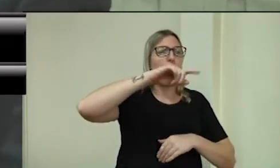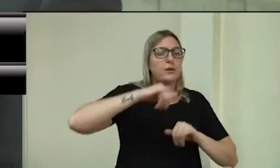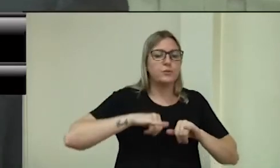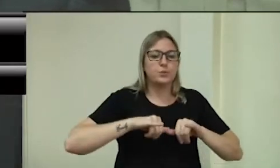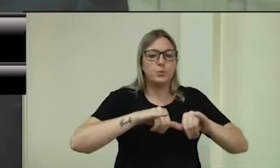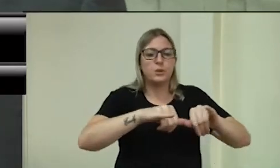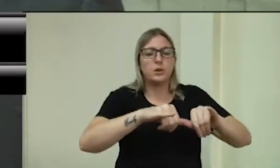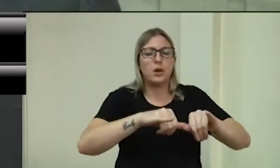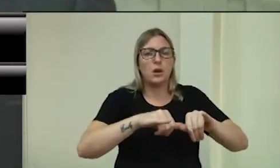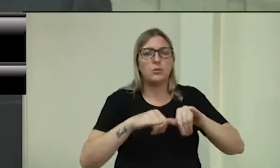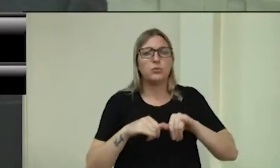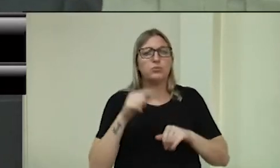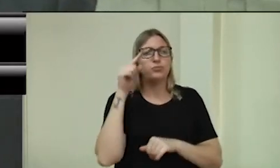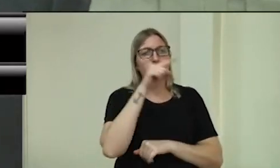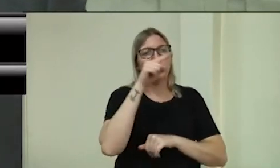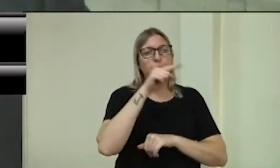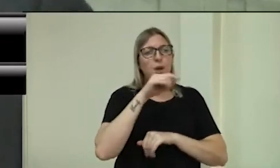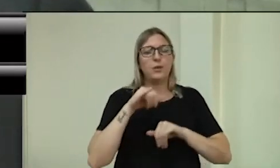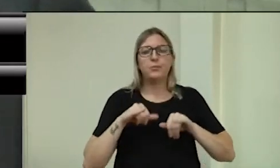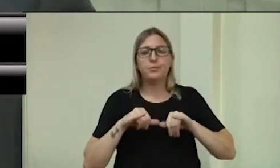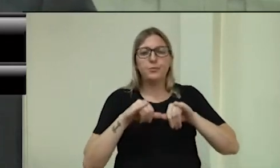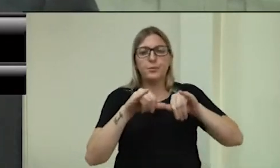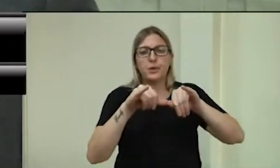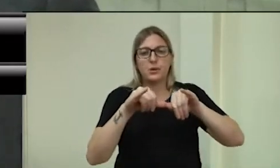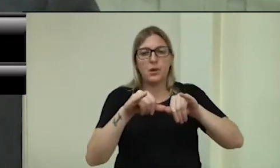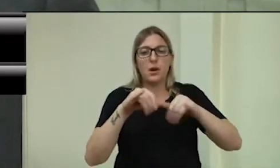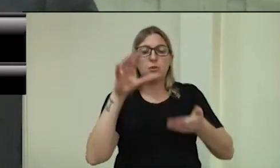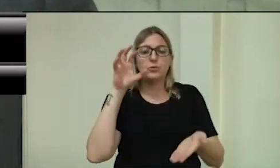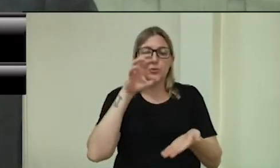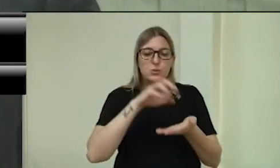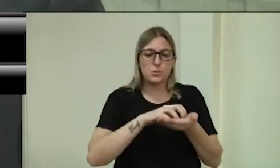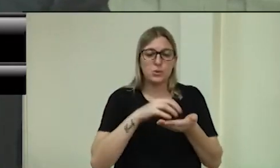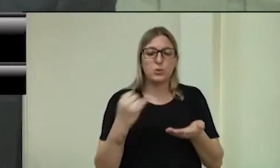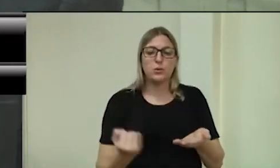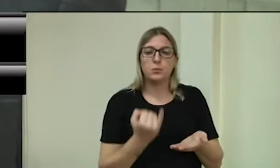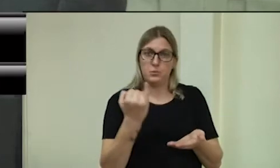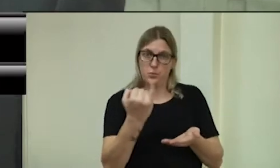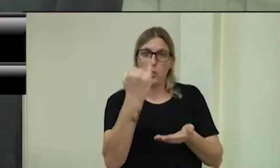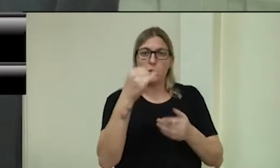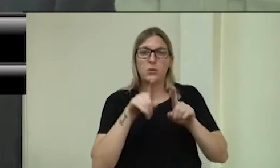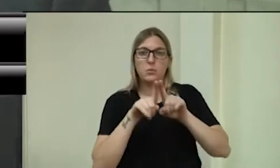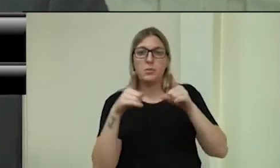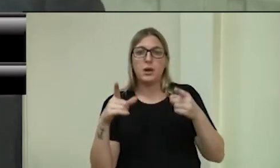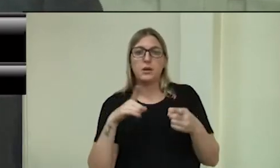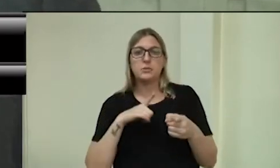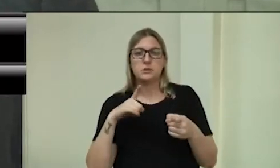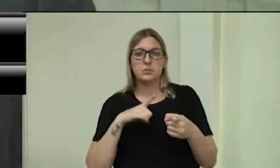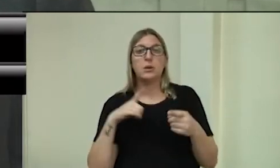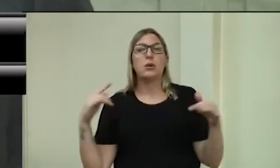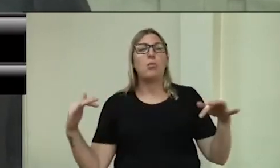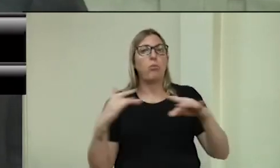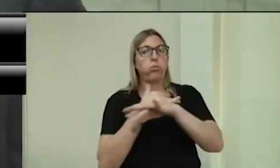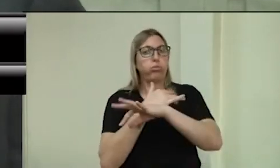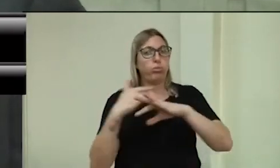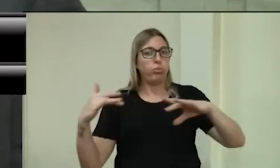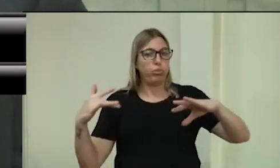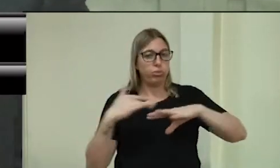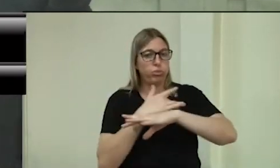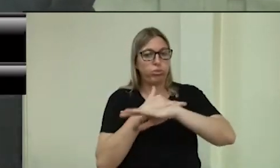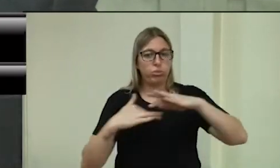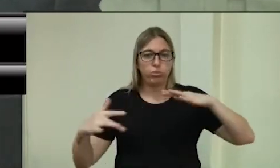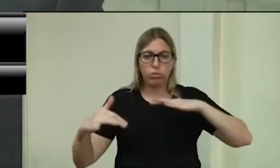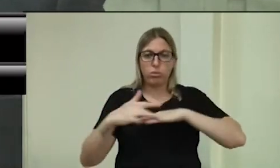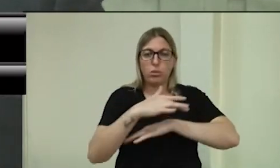E no supermercado, a gente sabe que é um setor essencial, mas acaba tendo a superlotação, não é